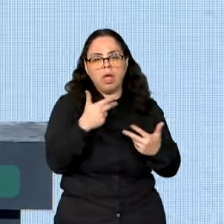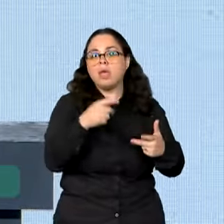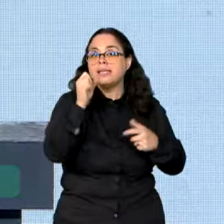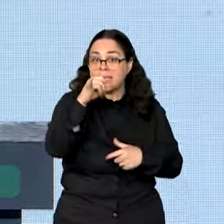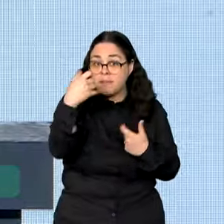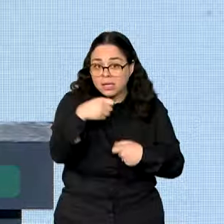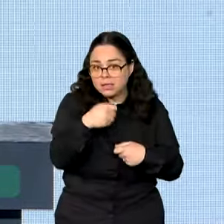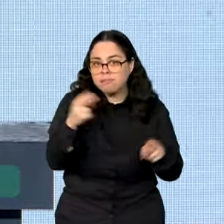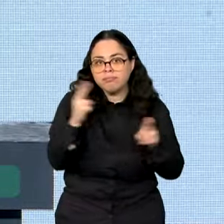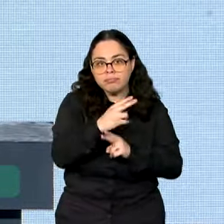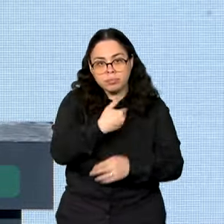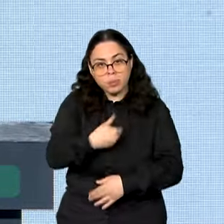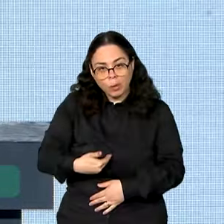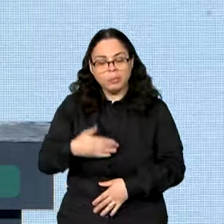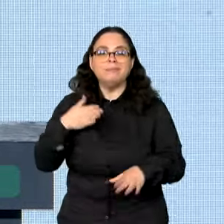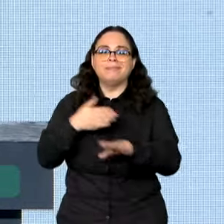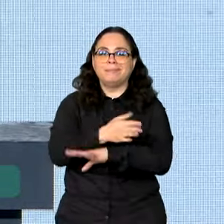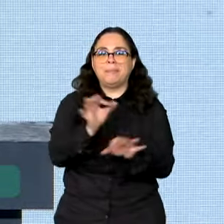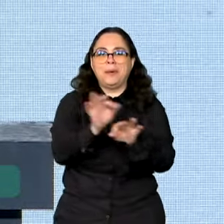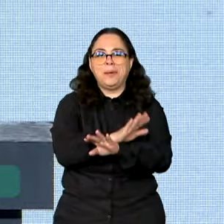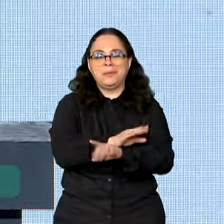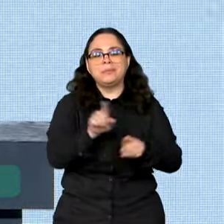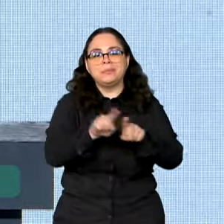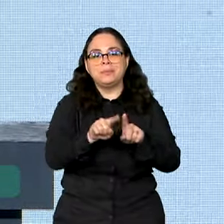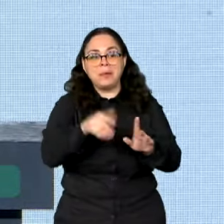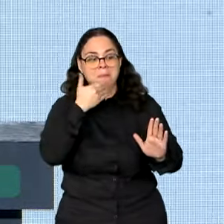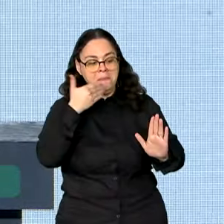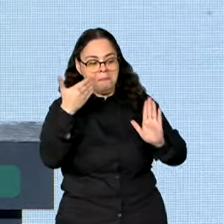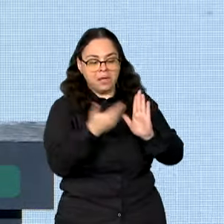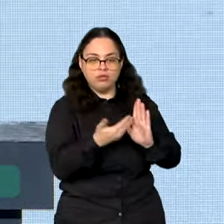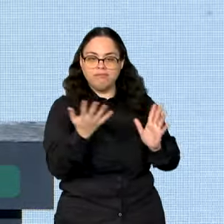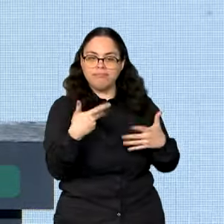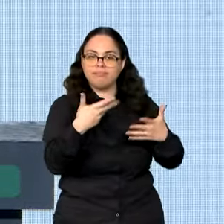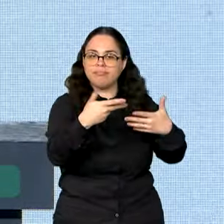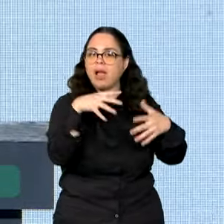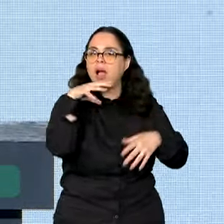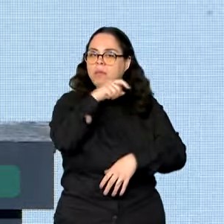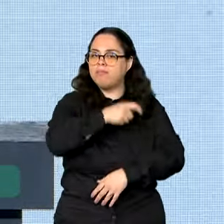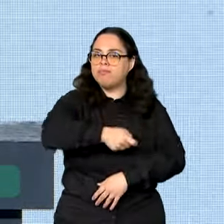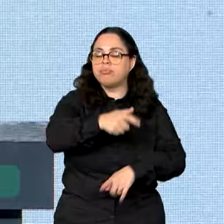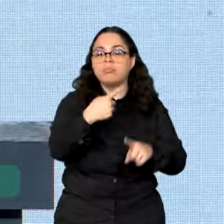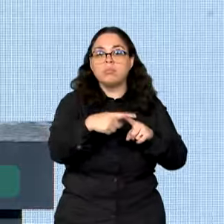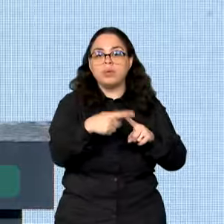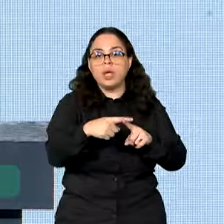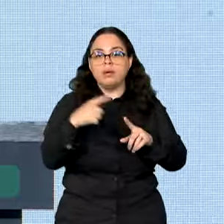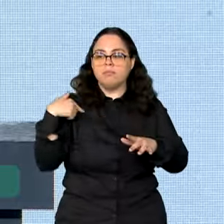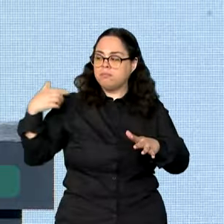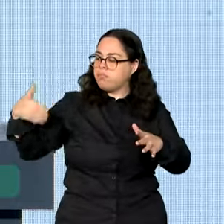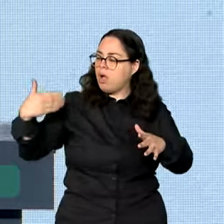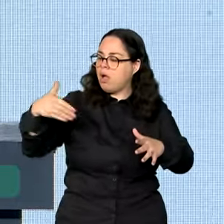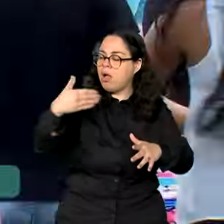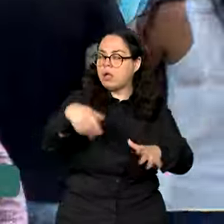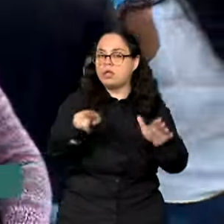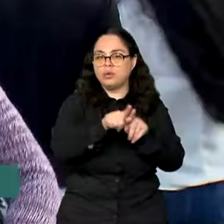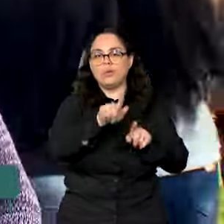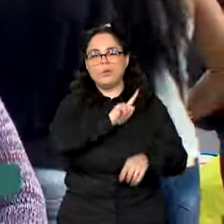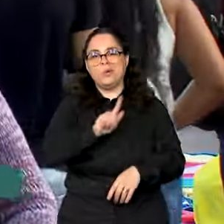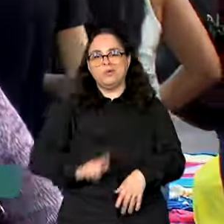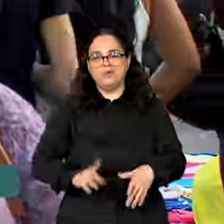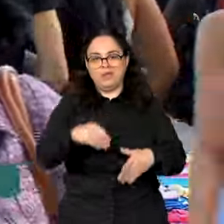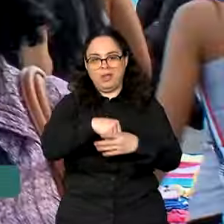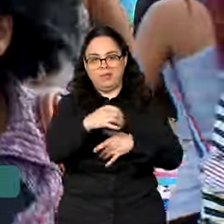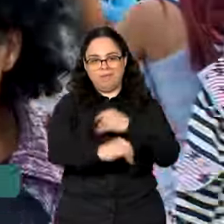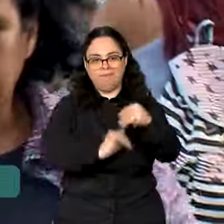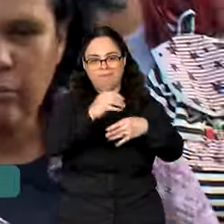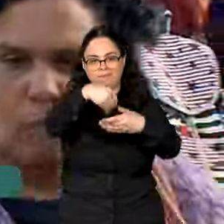precisarem do poder público. E terem seus pleitos atendidos de forma muito mais rápida, graças a todas as outras frentes de governo digital. Quase